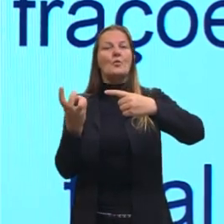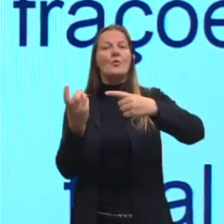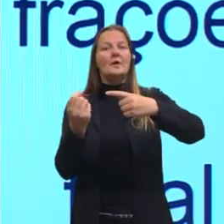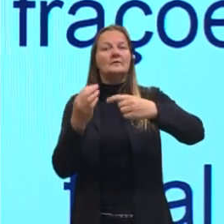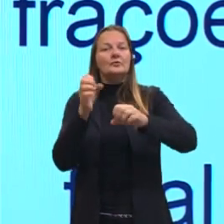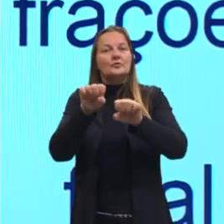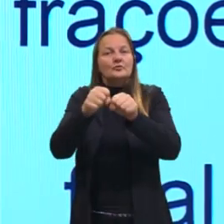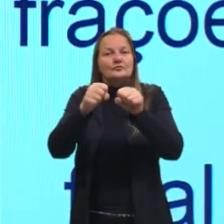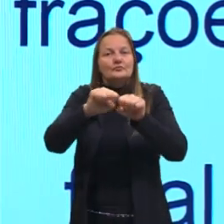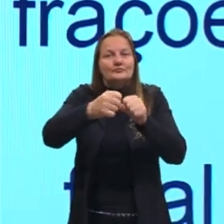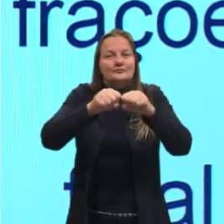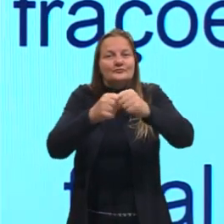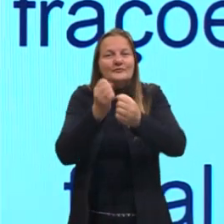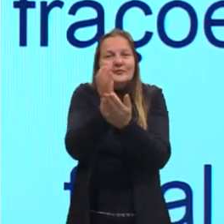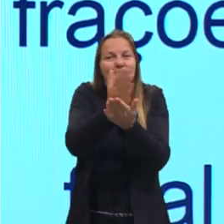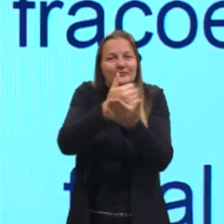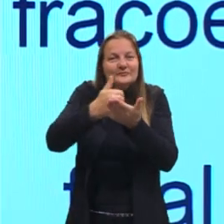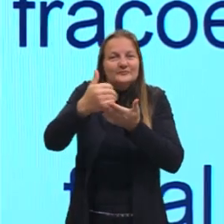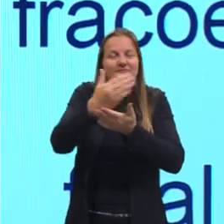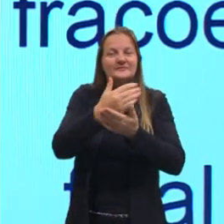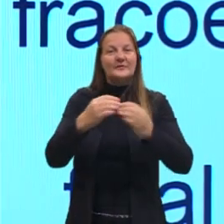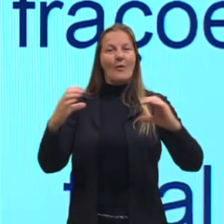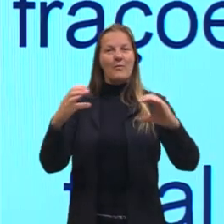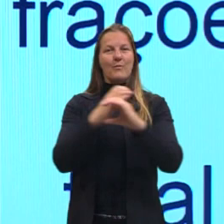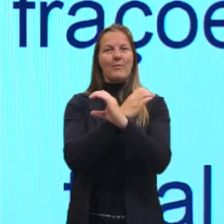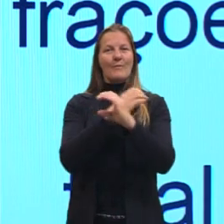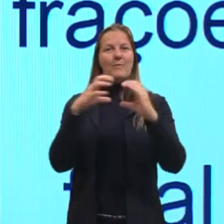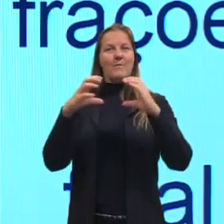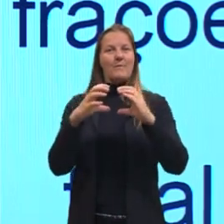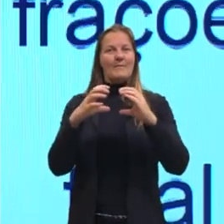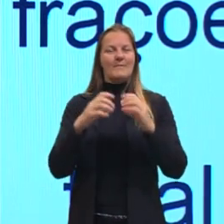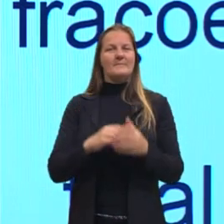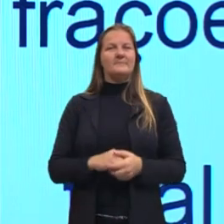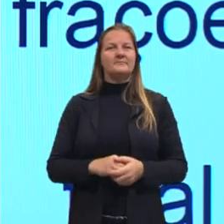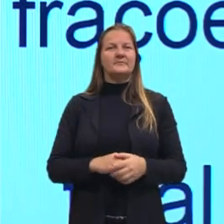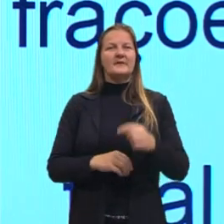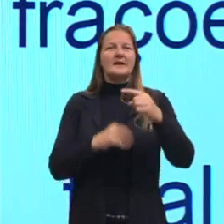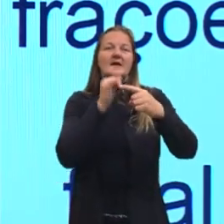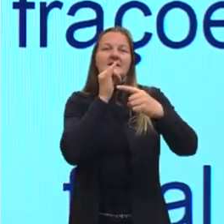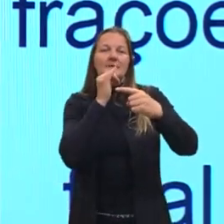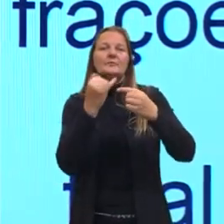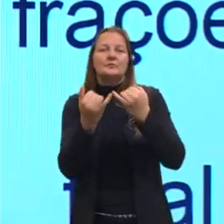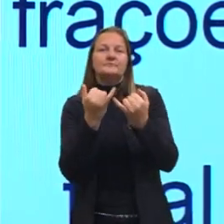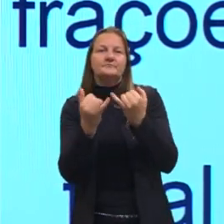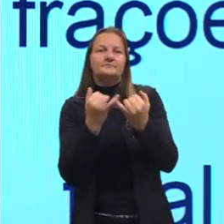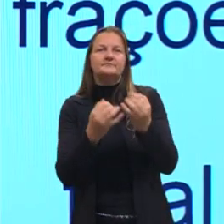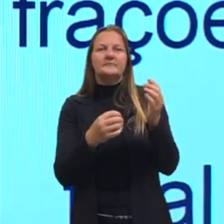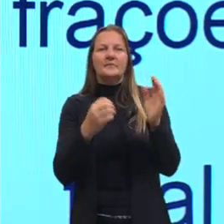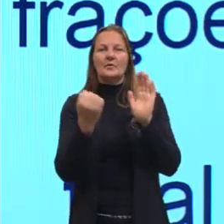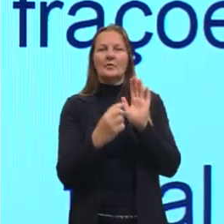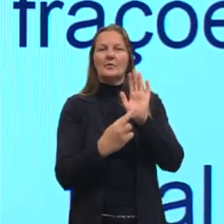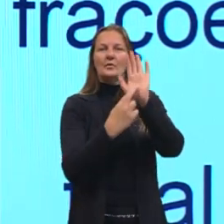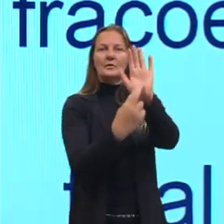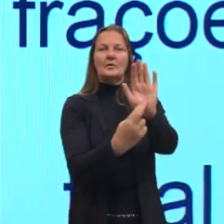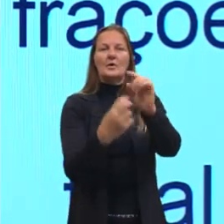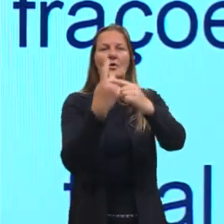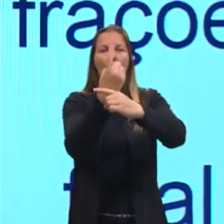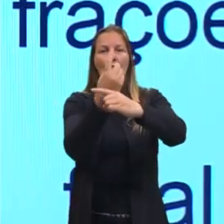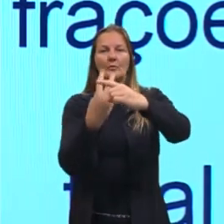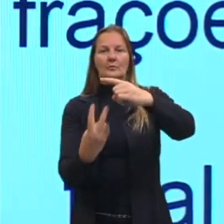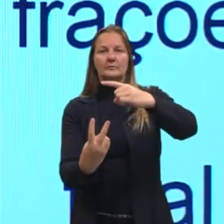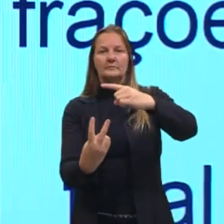partes eu estava repartindo o inteiro. Então, aqui, por exemplo, nós temos a representação de 1 meio,